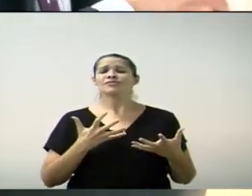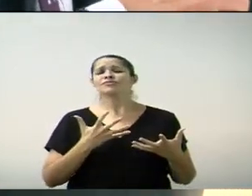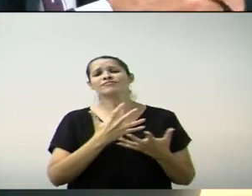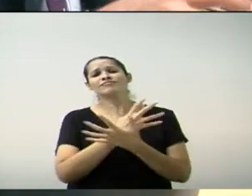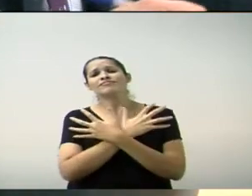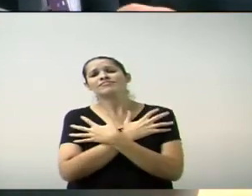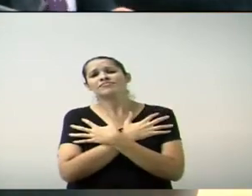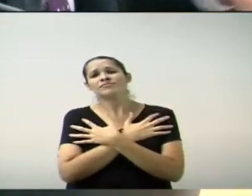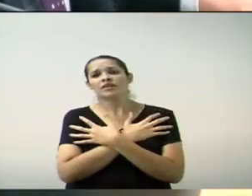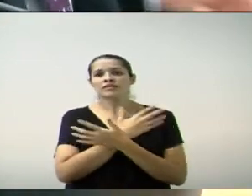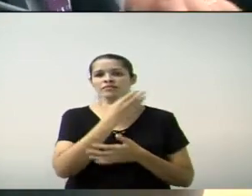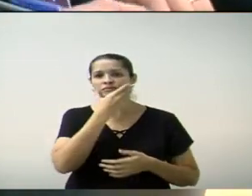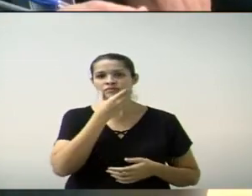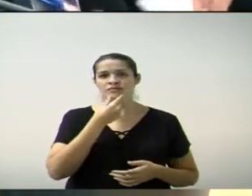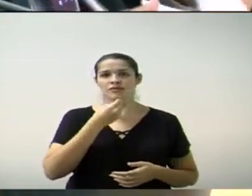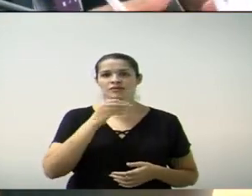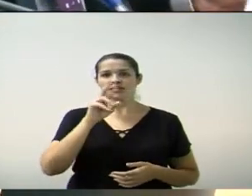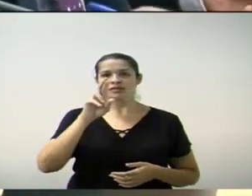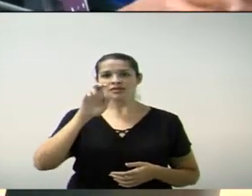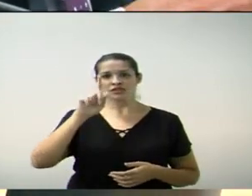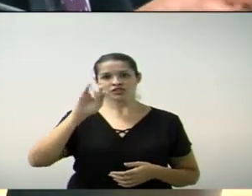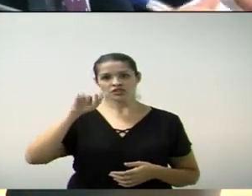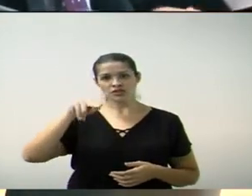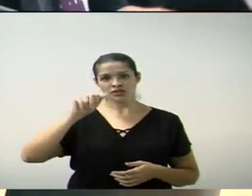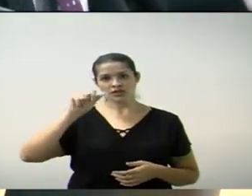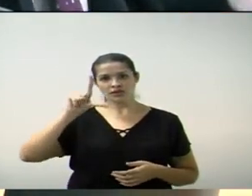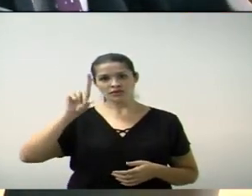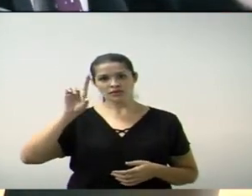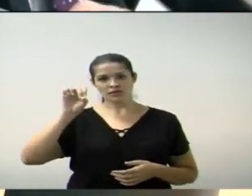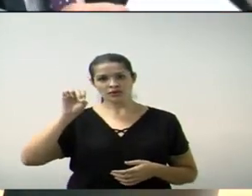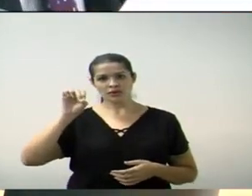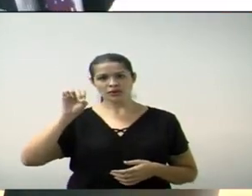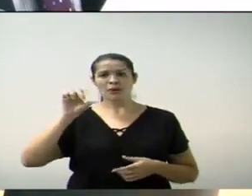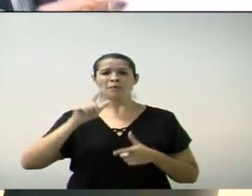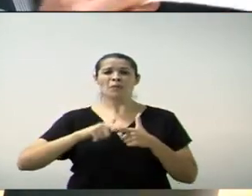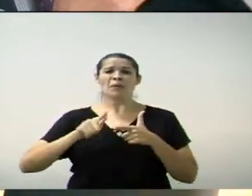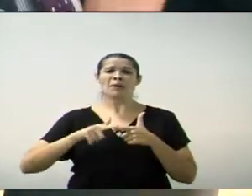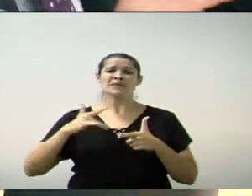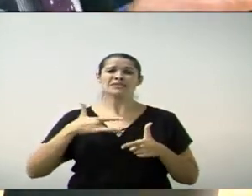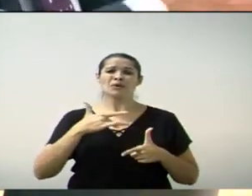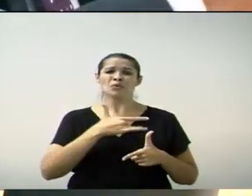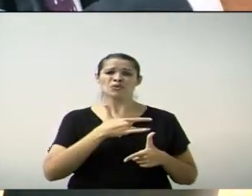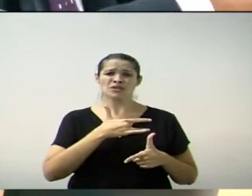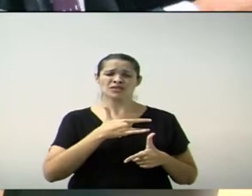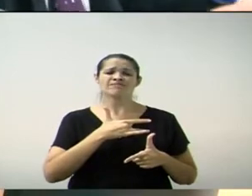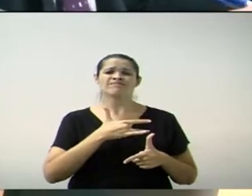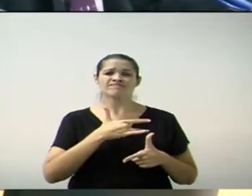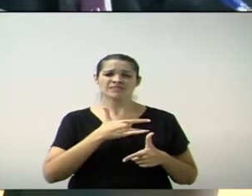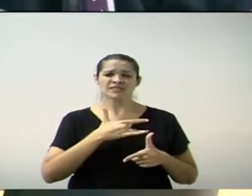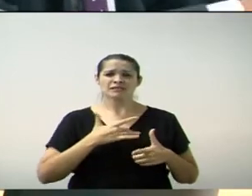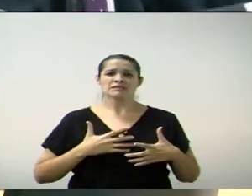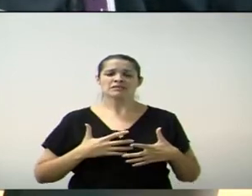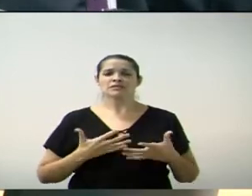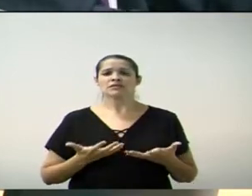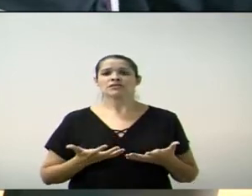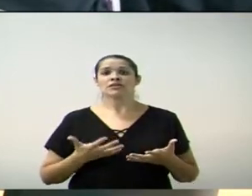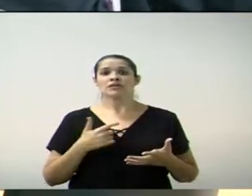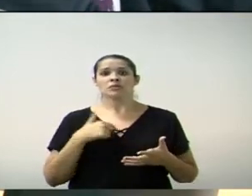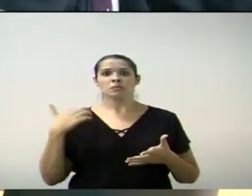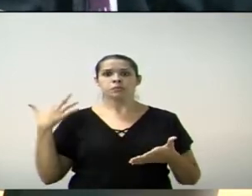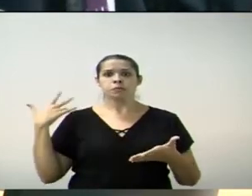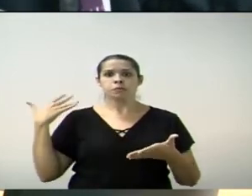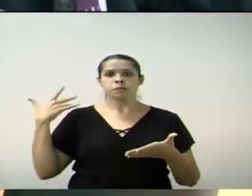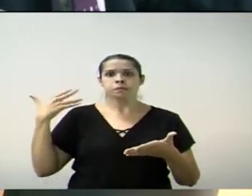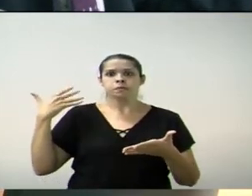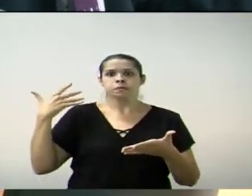carinhoso ao Reginaldo, nosso companheiro aqui da casa, teve um probleminha sério de saúde. Ele que desde o primeiro dia que eu estou aqui na casa, ele é